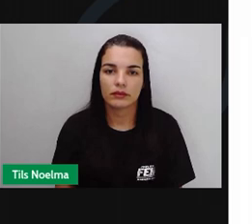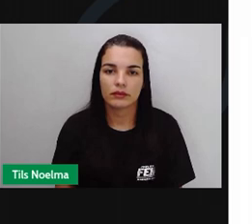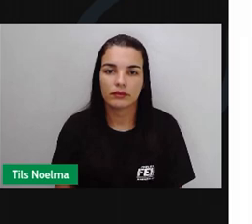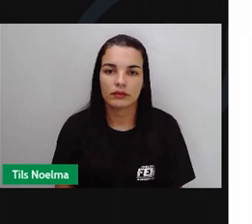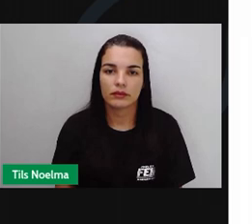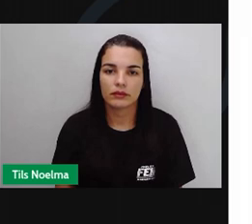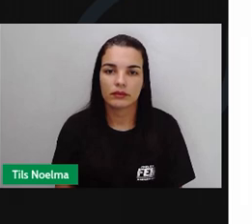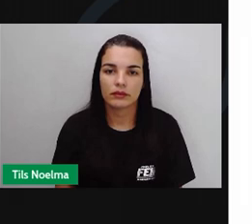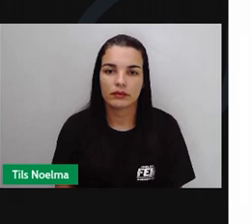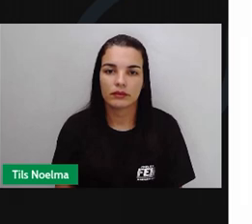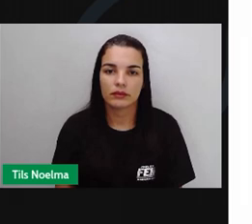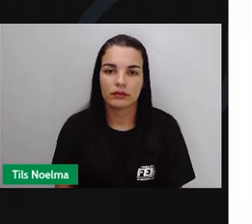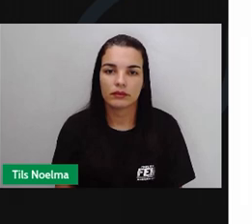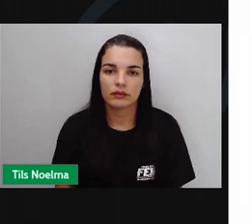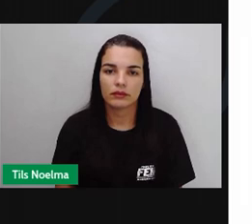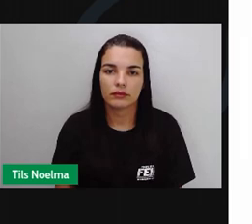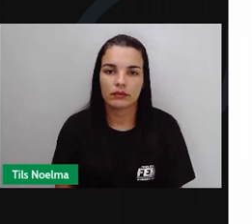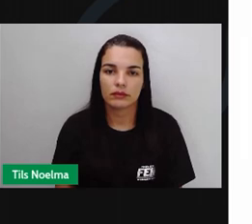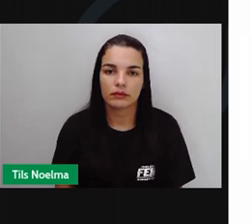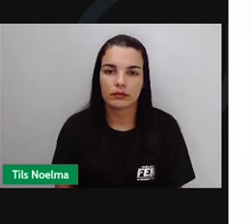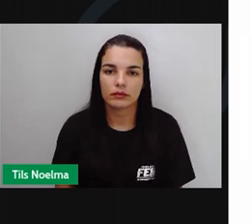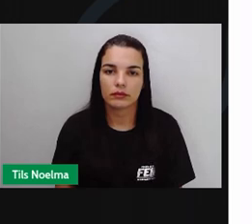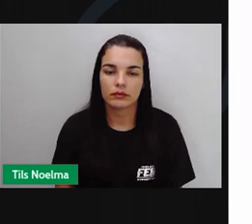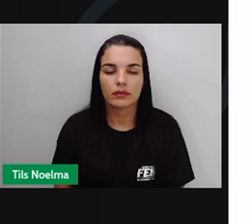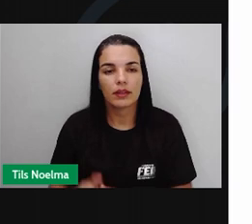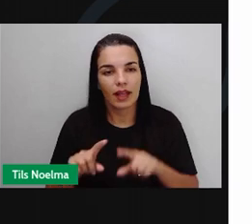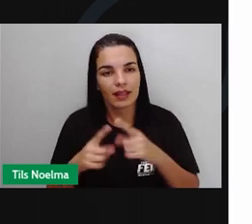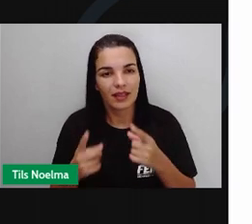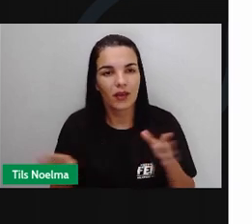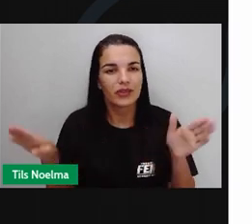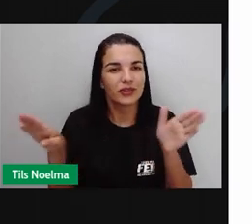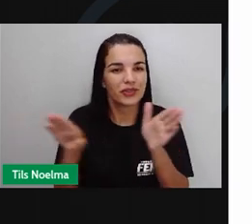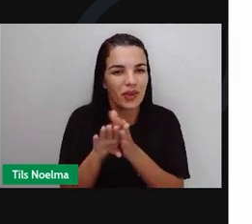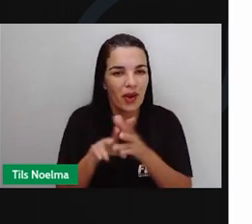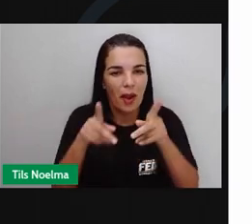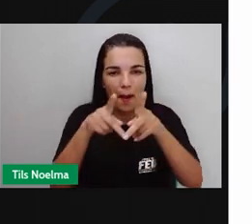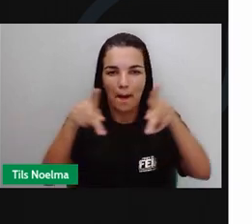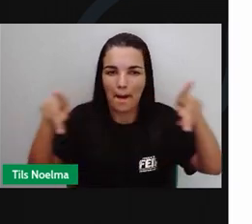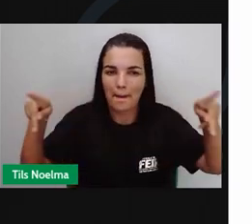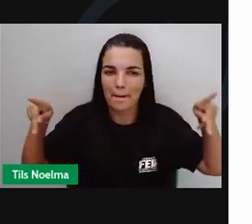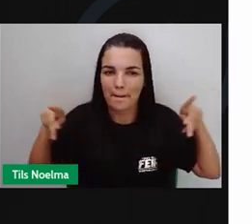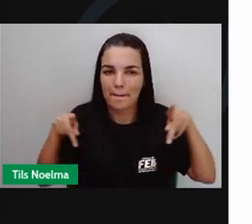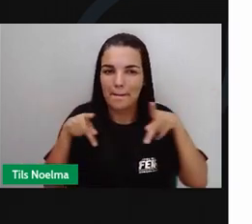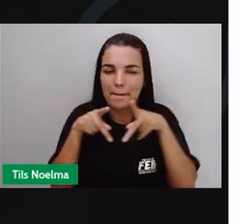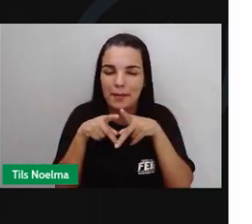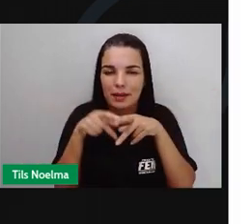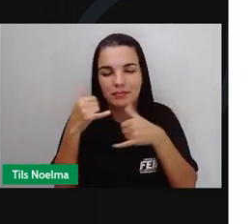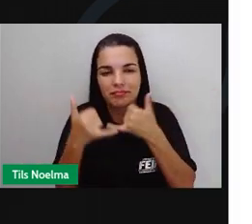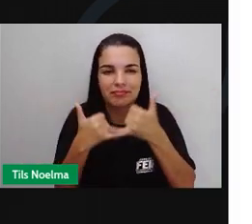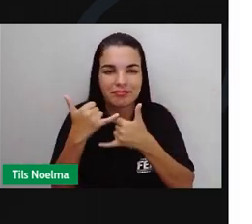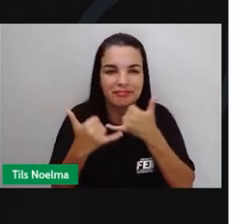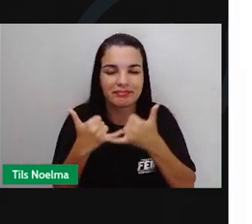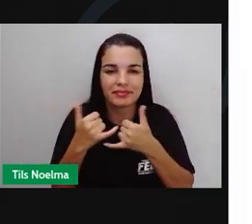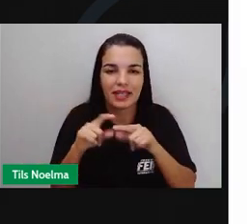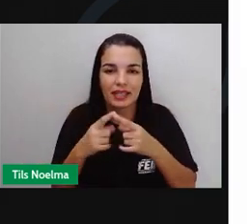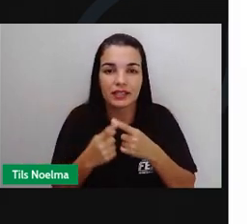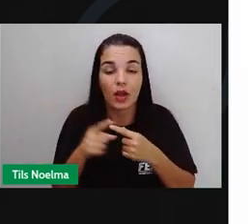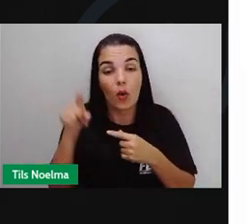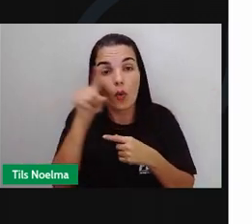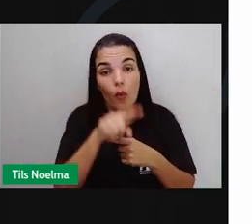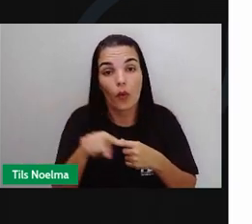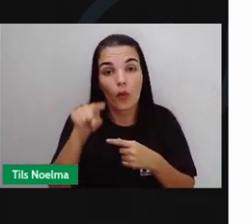entrando na Rua Barão da Torre. Finalmente, chegamos na nossa praça. Então, tudo depende do